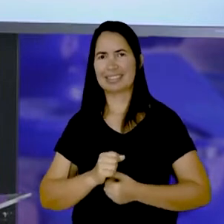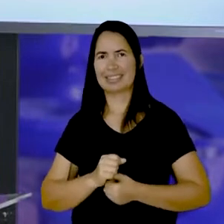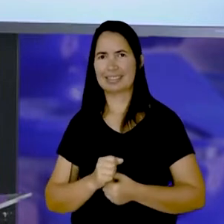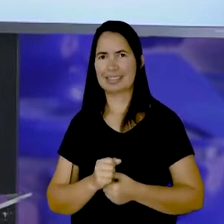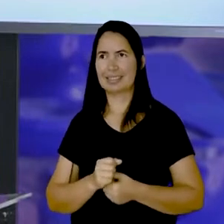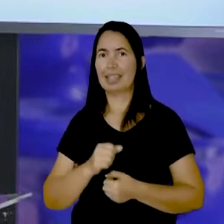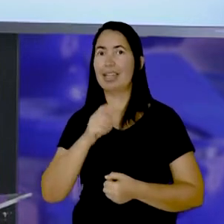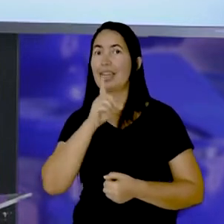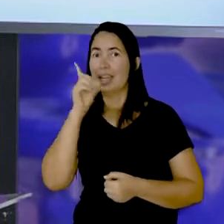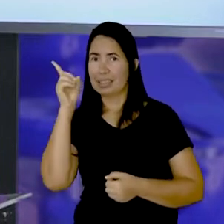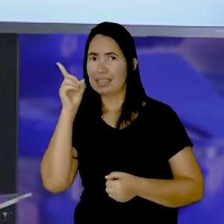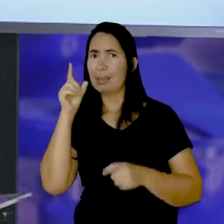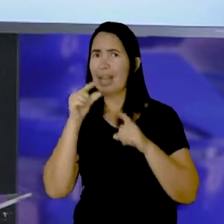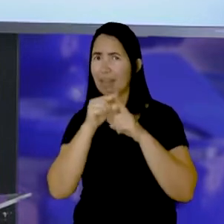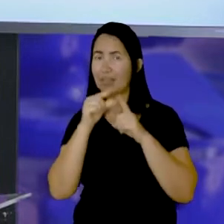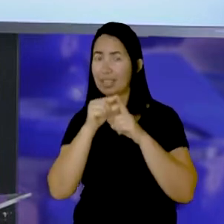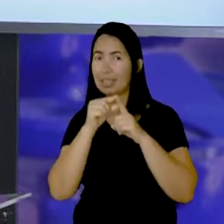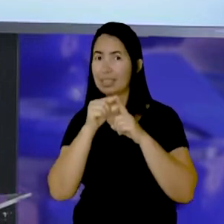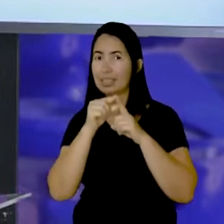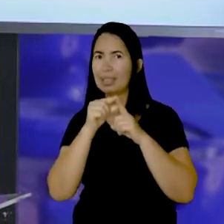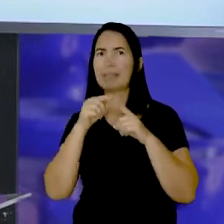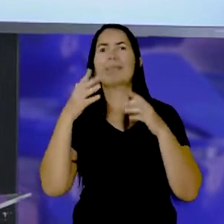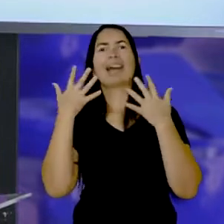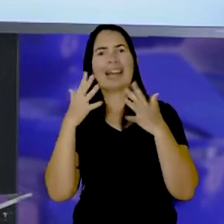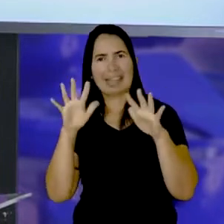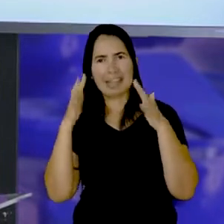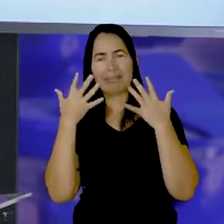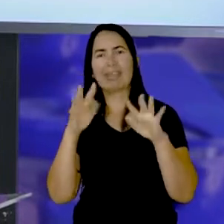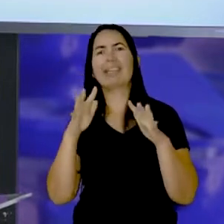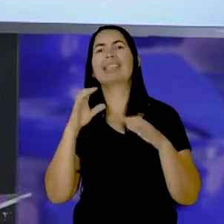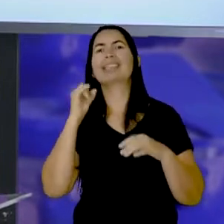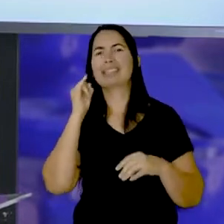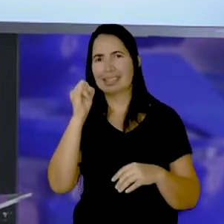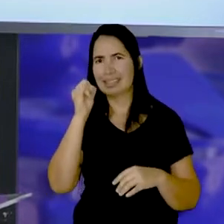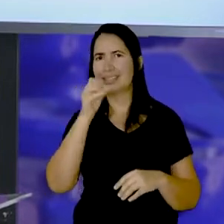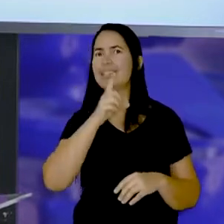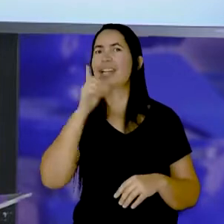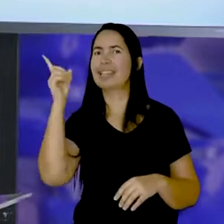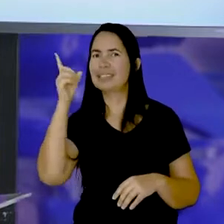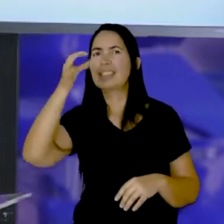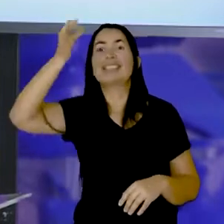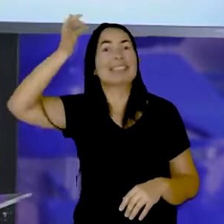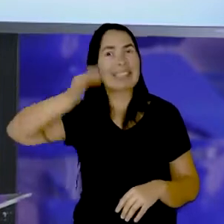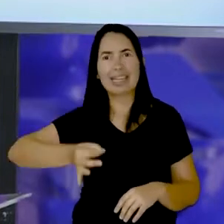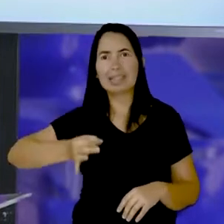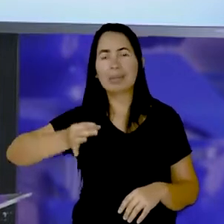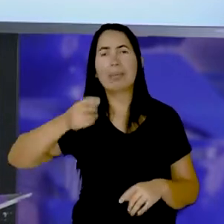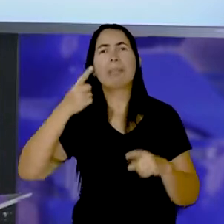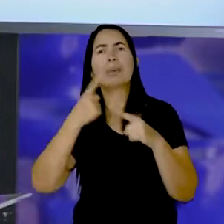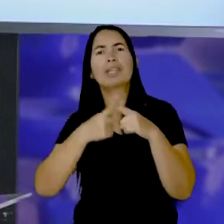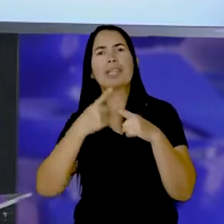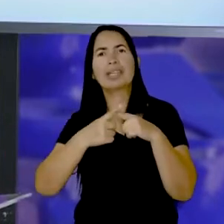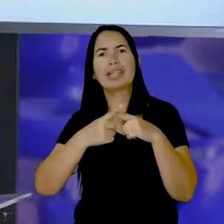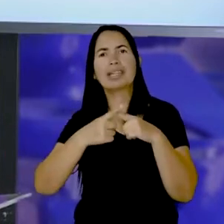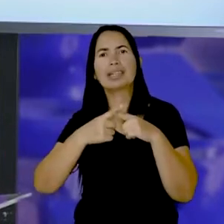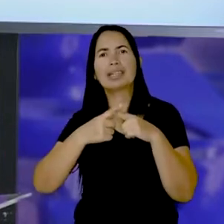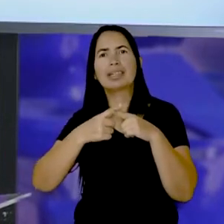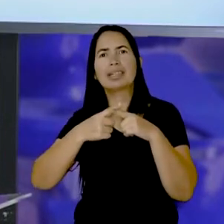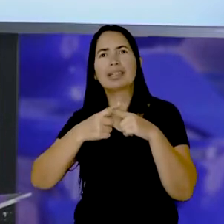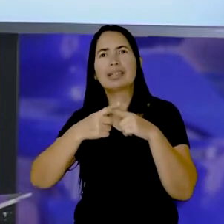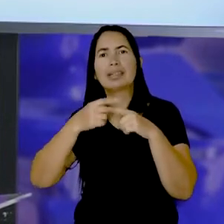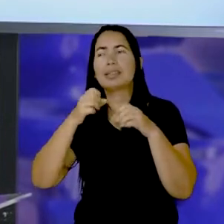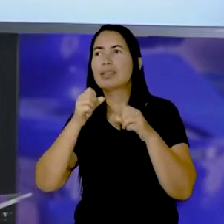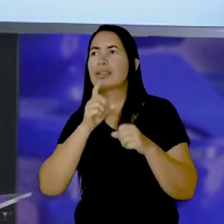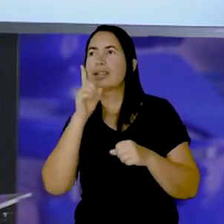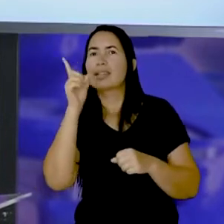Foi essa palavra? Muito bem! Se foi essa, certinho Por quê? Porque nós podemos ver aqui